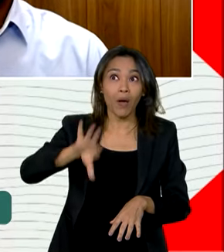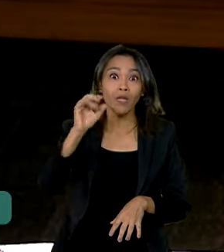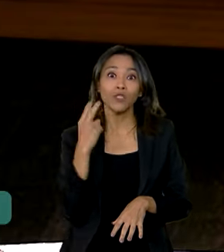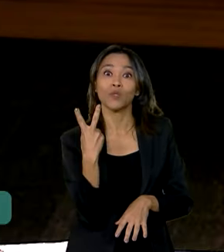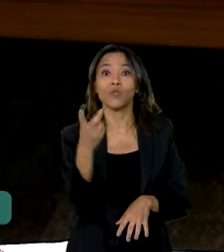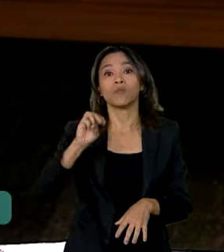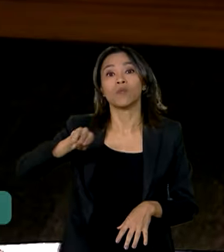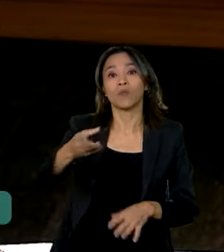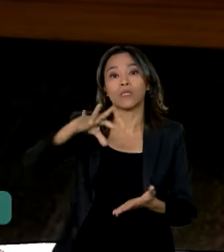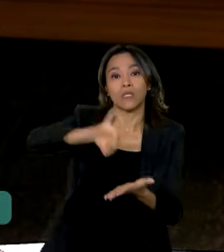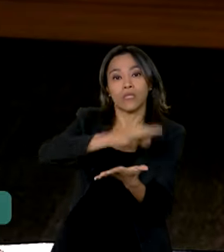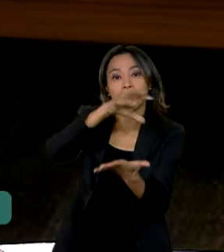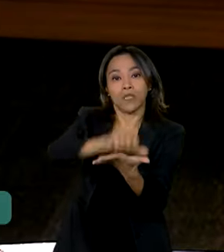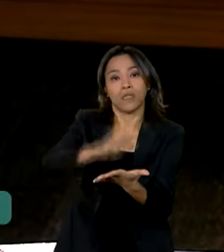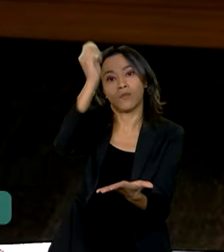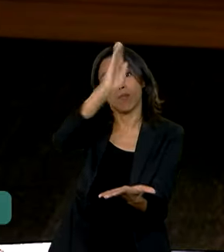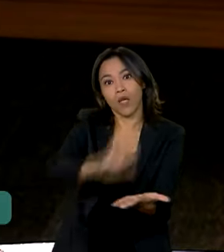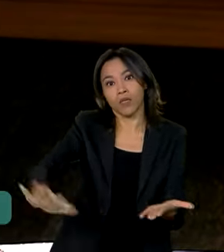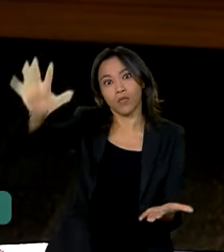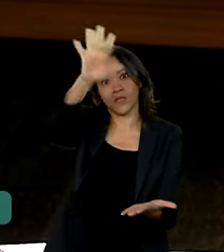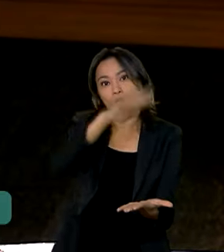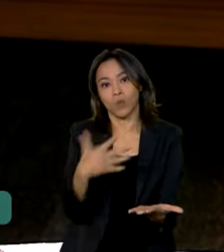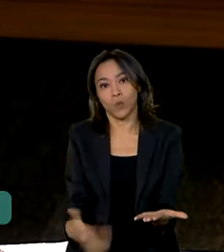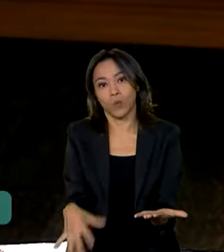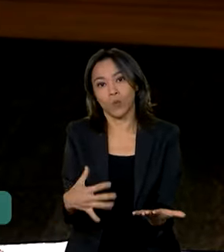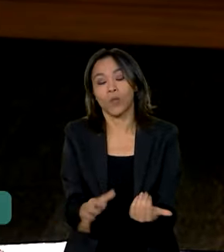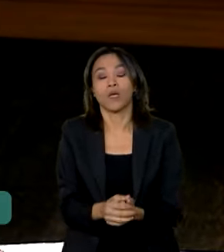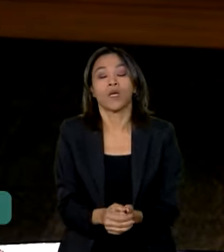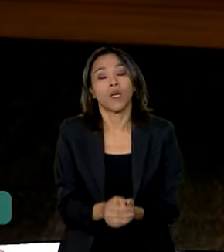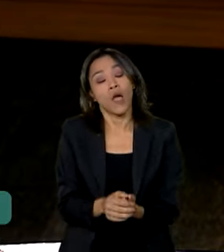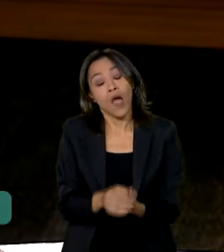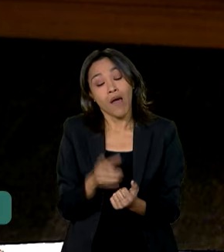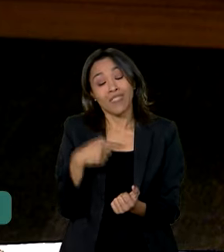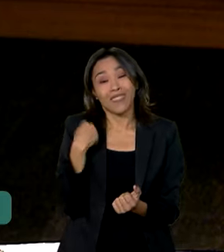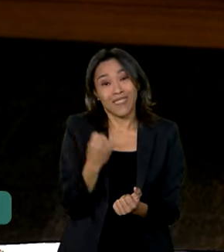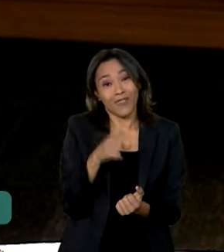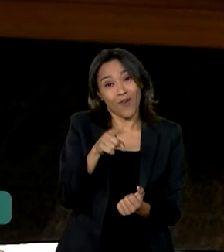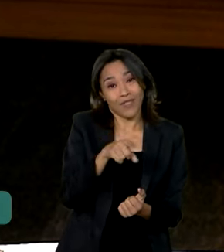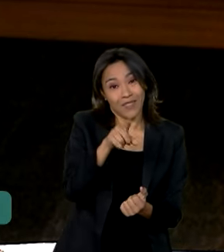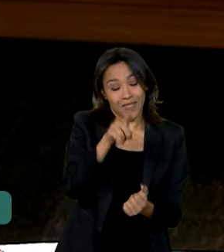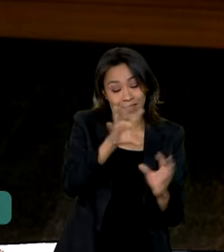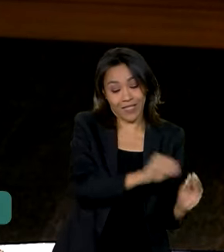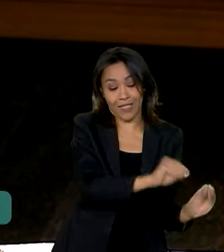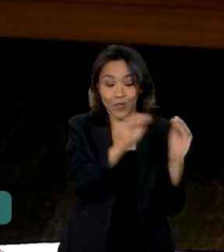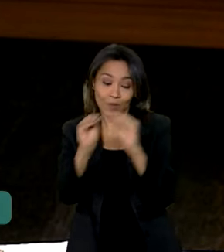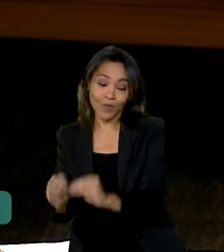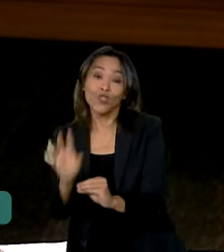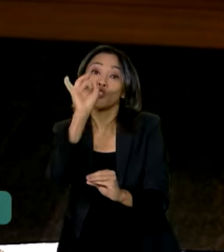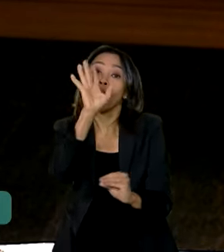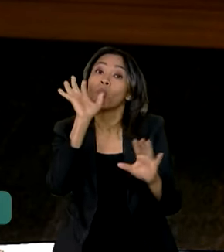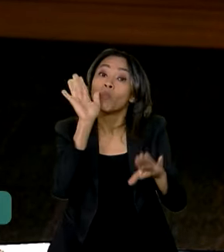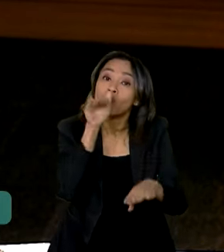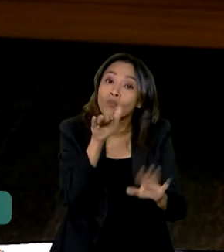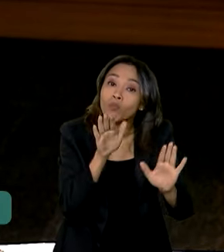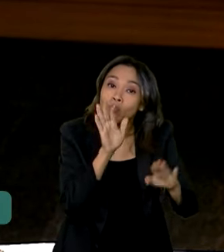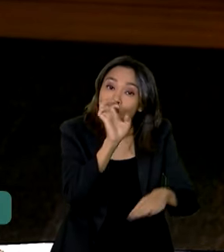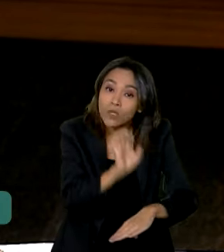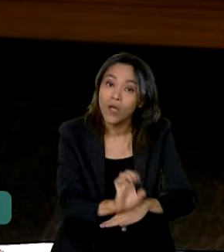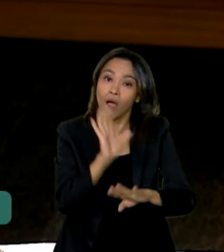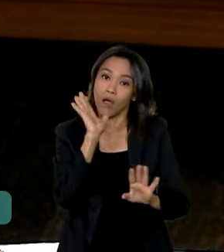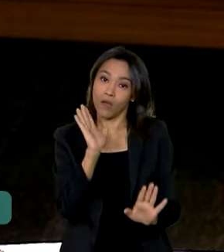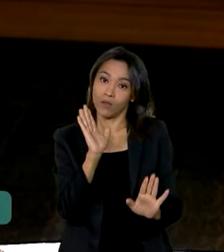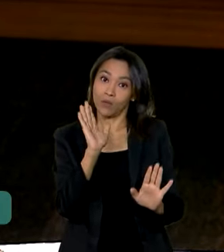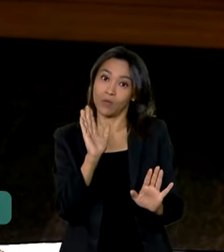em todo o país. E, a princípio, a ideia de suspender o concurso só para o Rio Grande do Sul, do ponto de vista